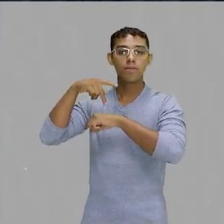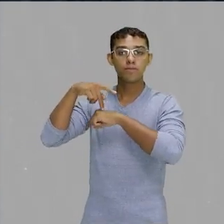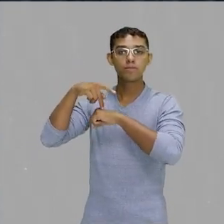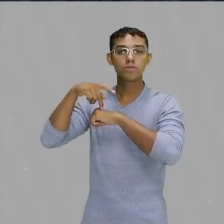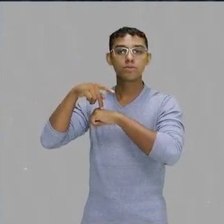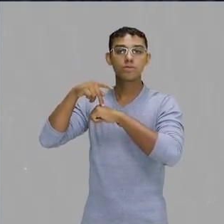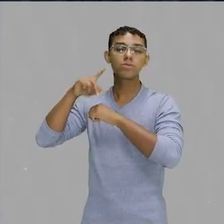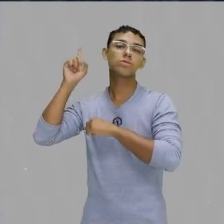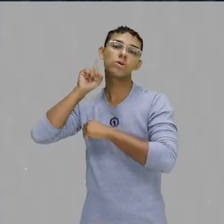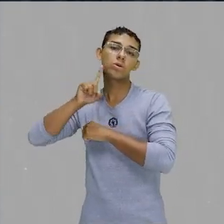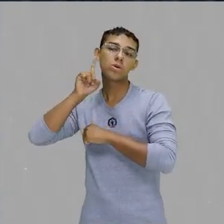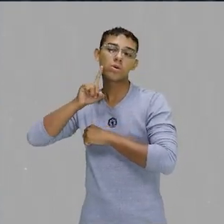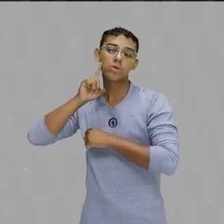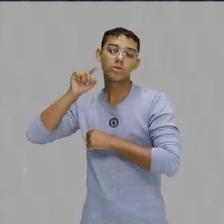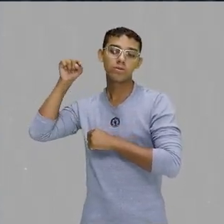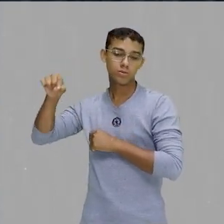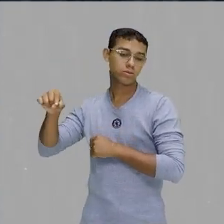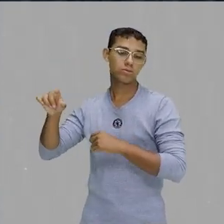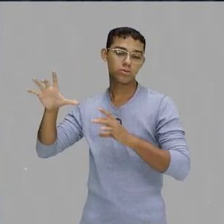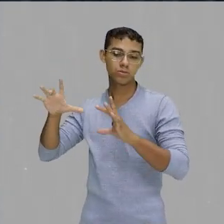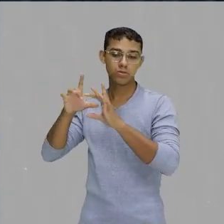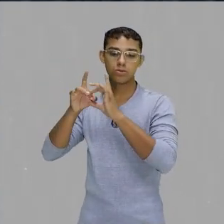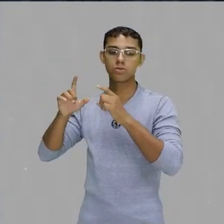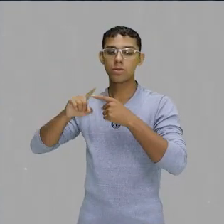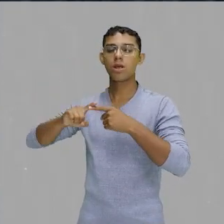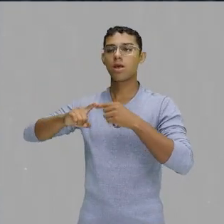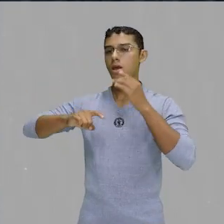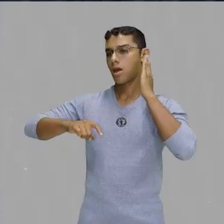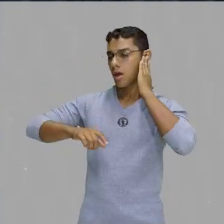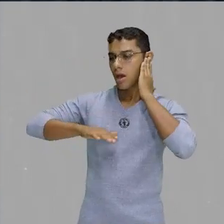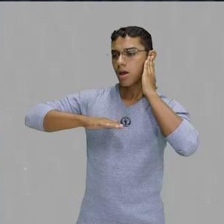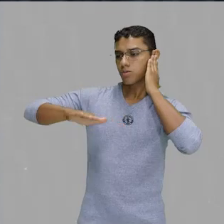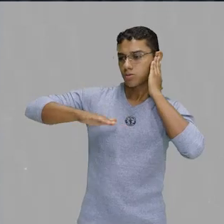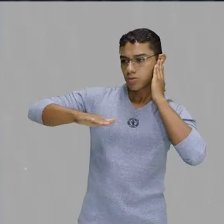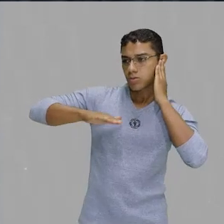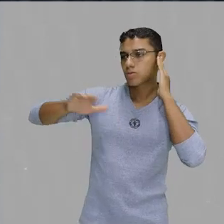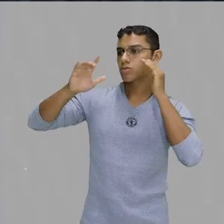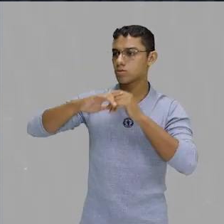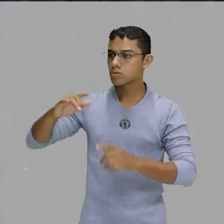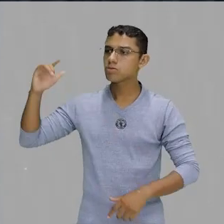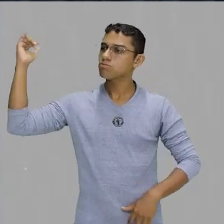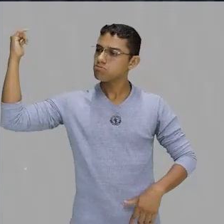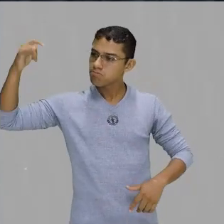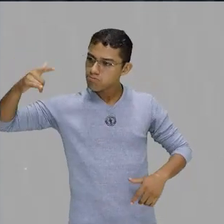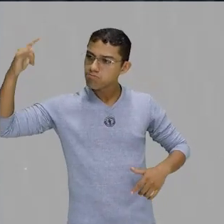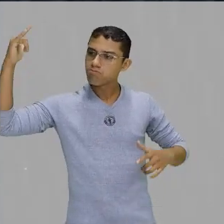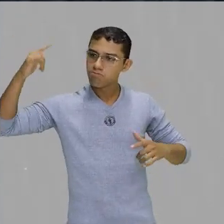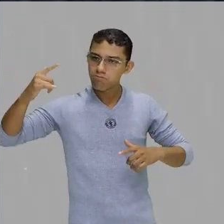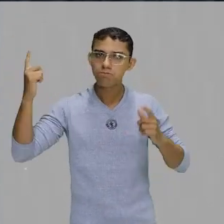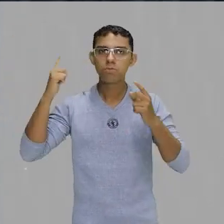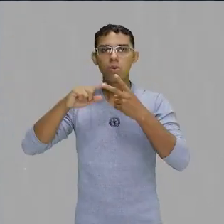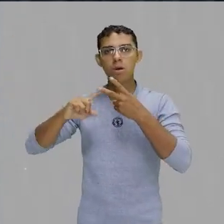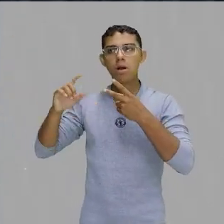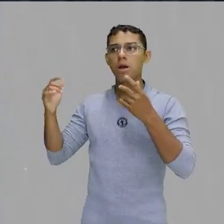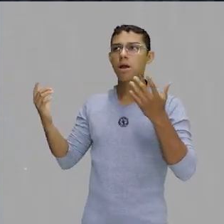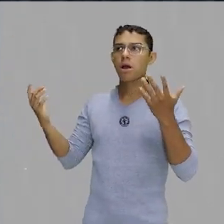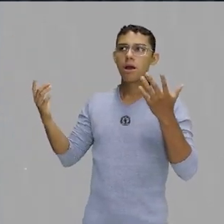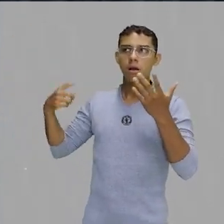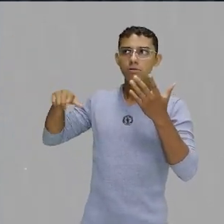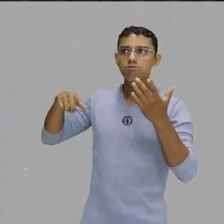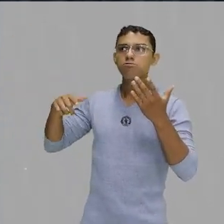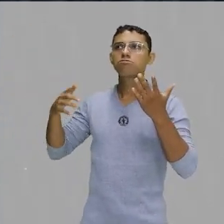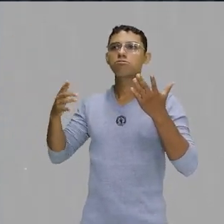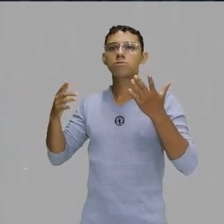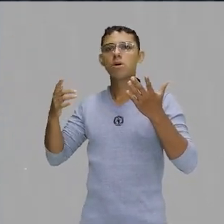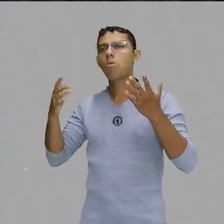mescla o rap, o hip hop e a música eletrônica. Então, se você... Alguém lhe perguntar qual é essa diferença, né?